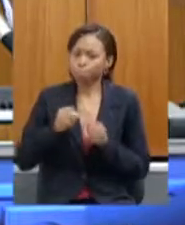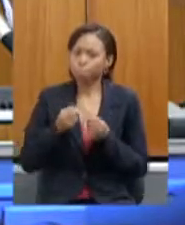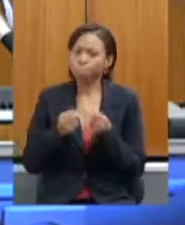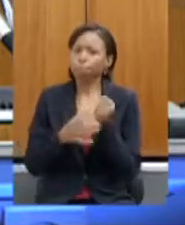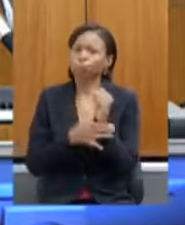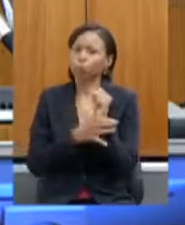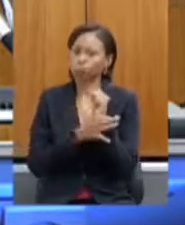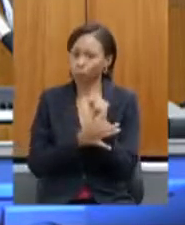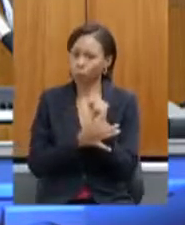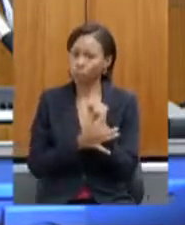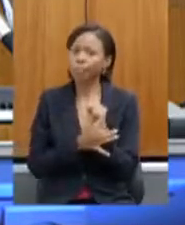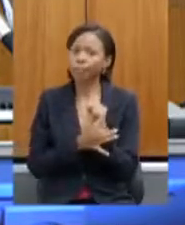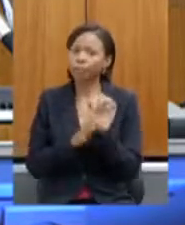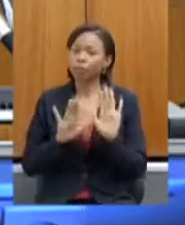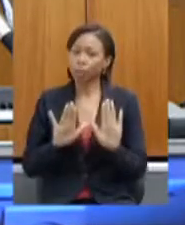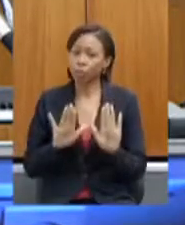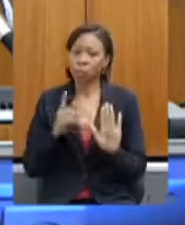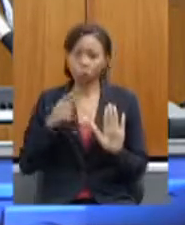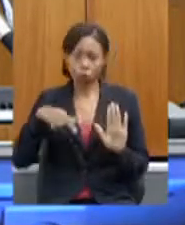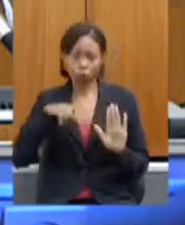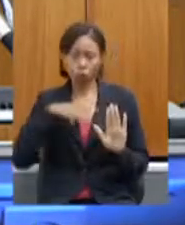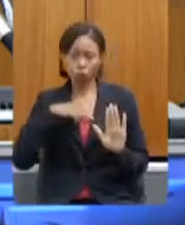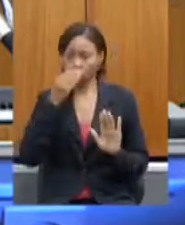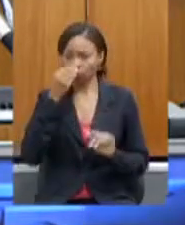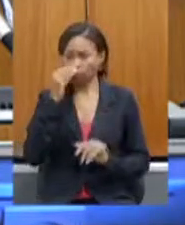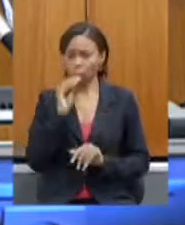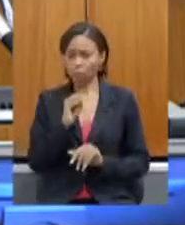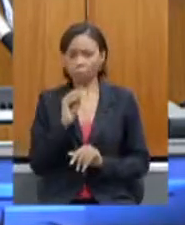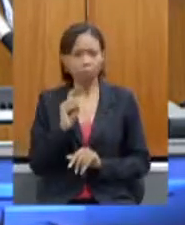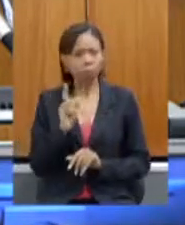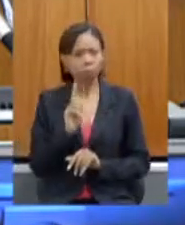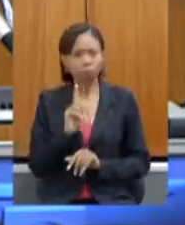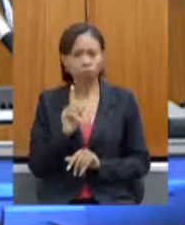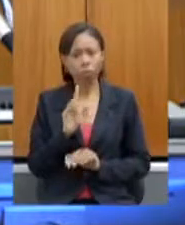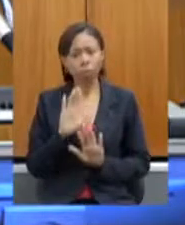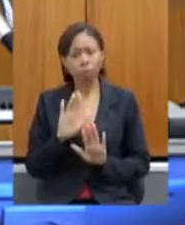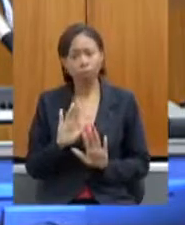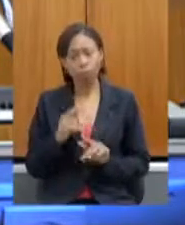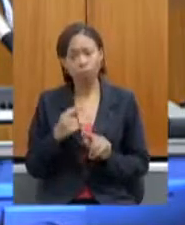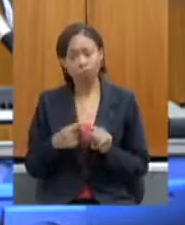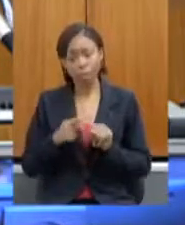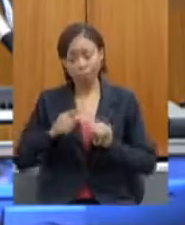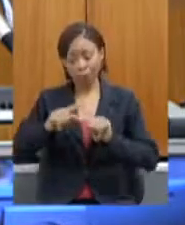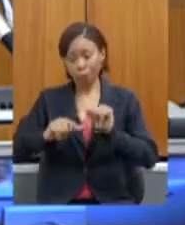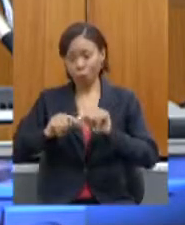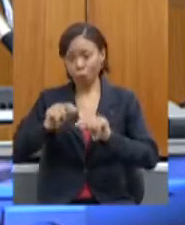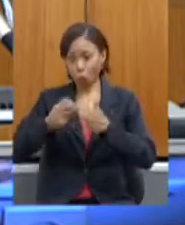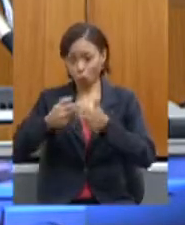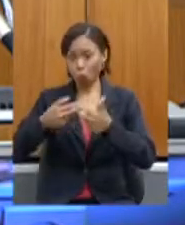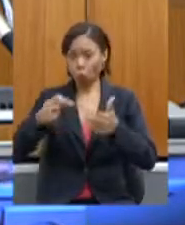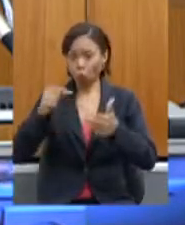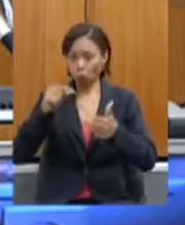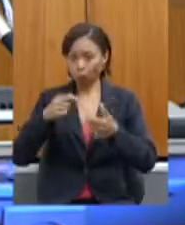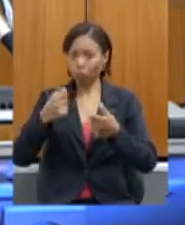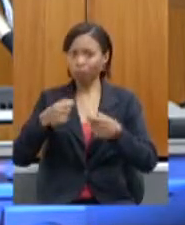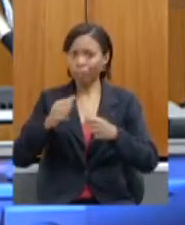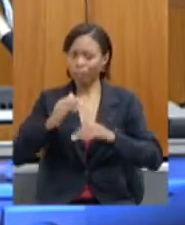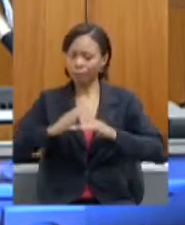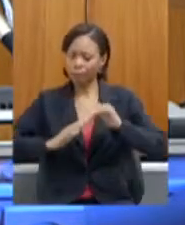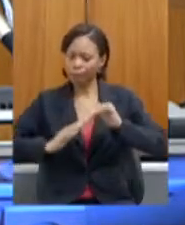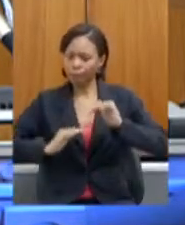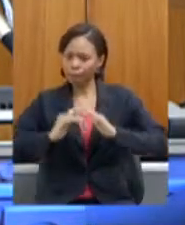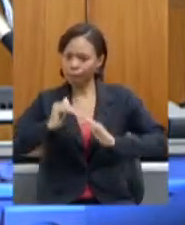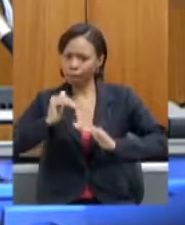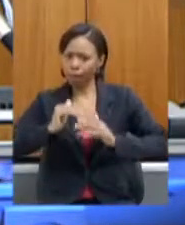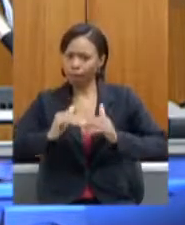precisam entender que não é má vontade nossa é porque realmente é um produto que precisa ser manuseado precisa